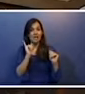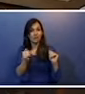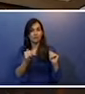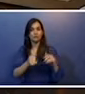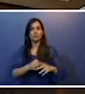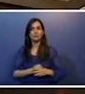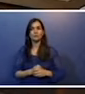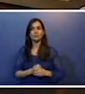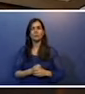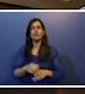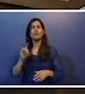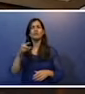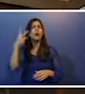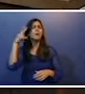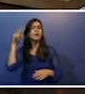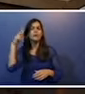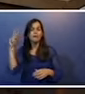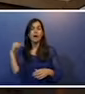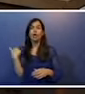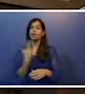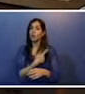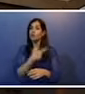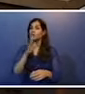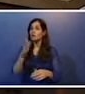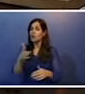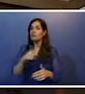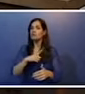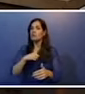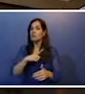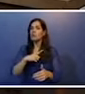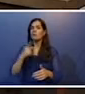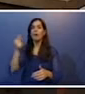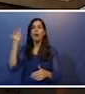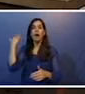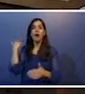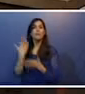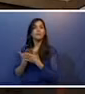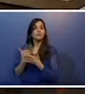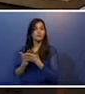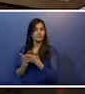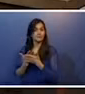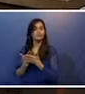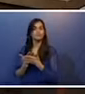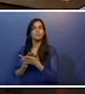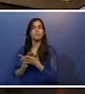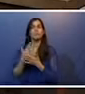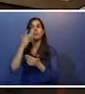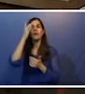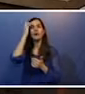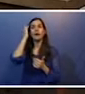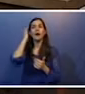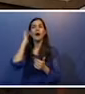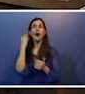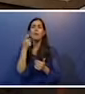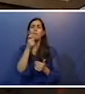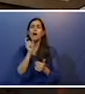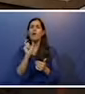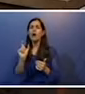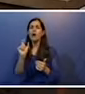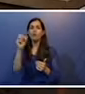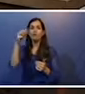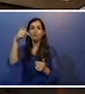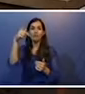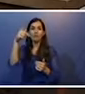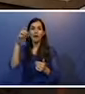Só para lembrar, nós já trouxemos isso em aulas anteriores, tá? Vamos lembrar da palavra paint, ali